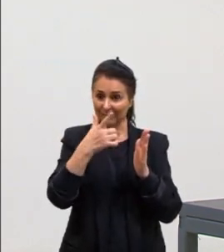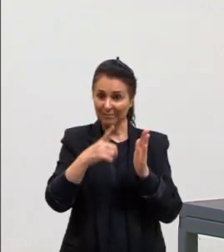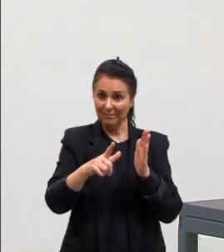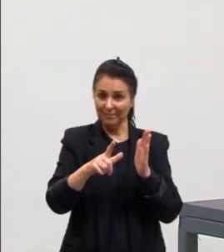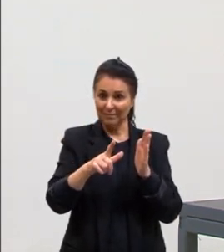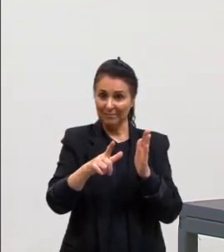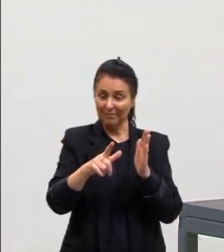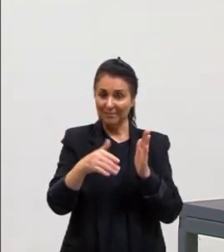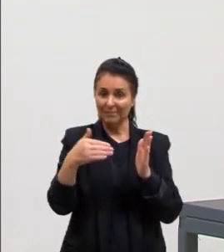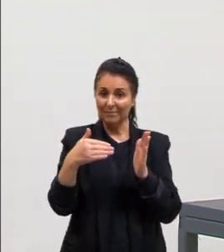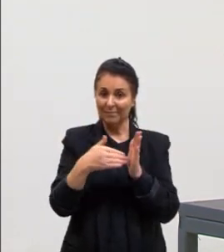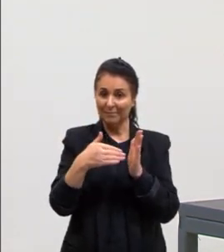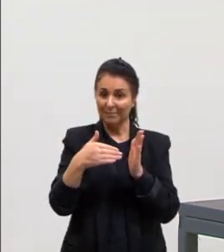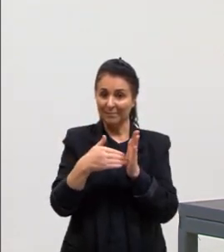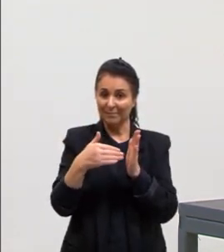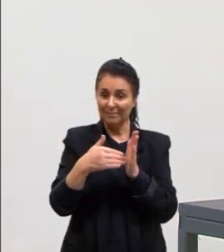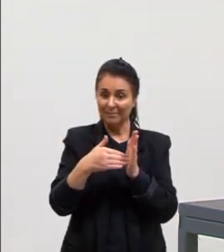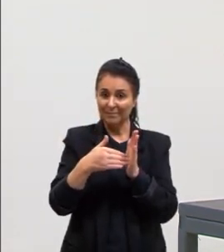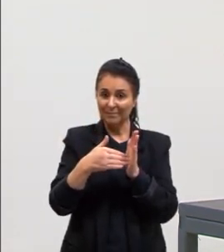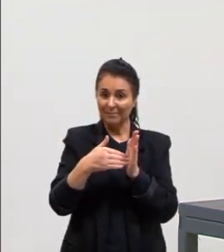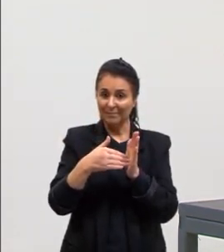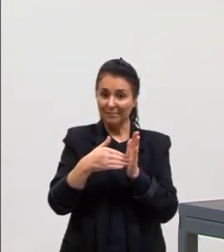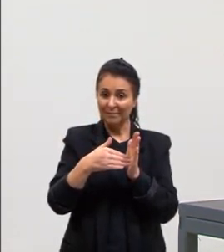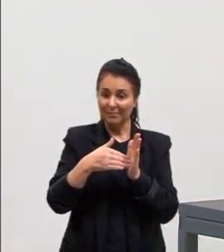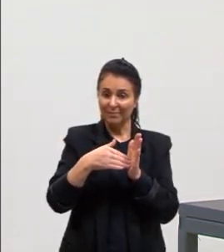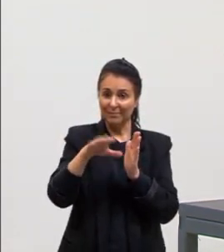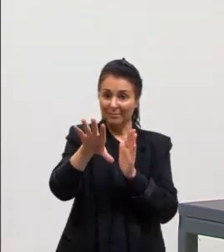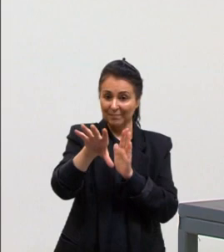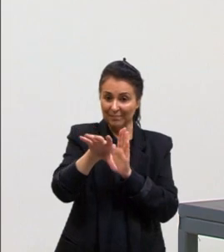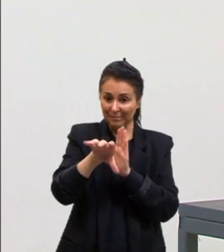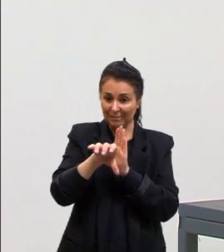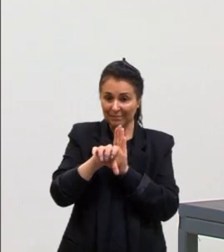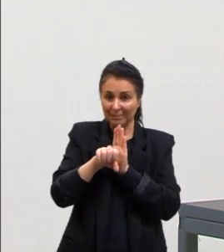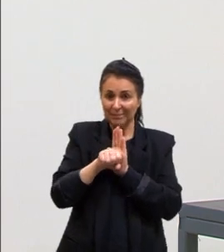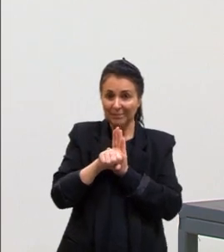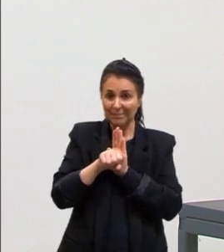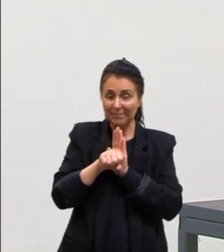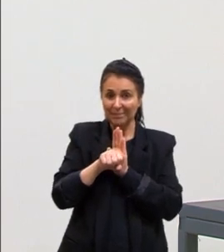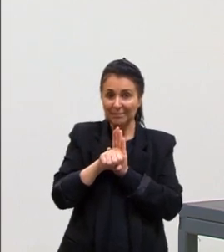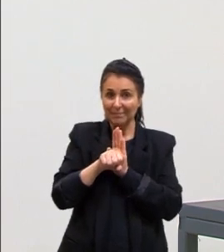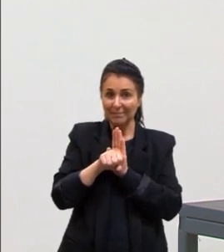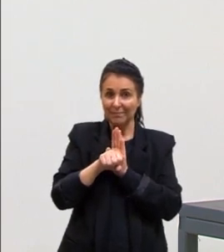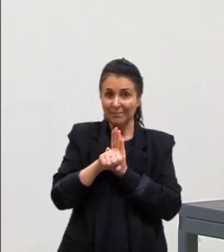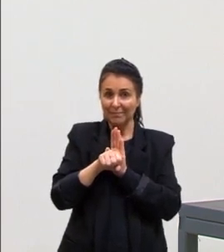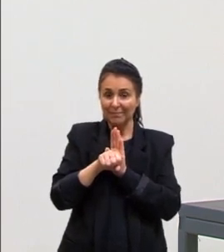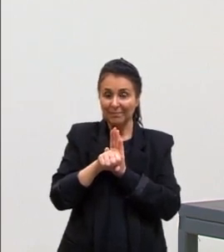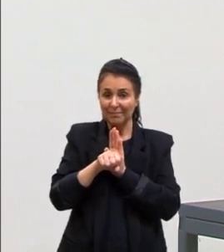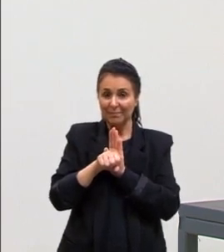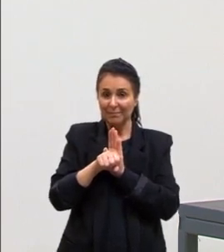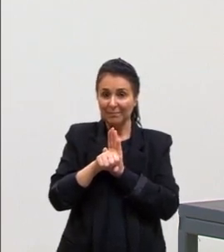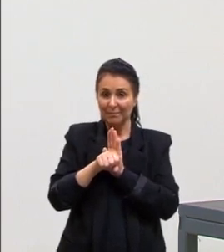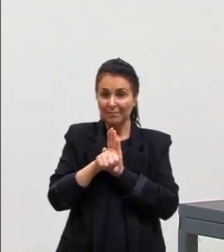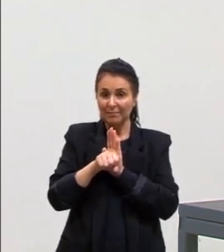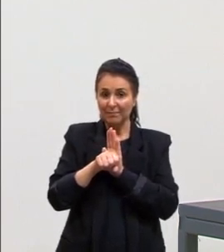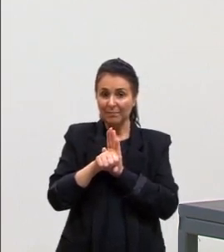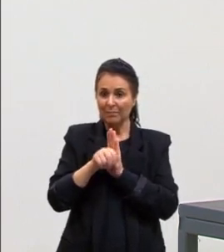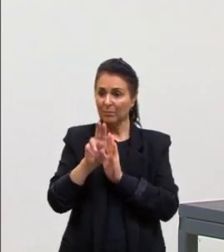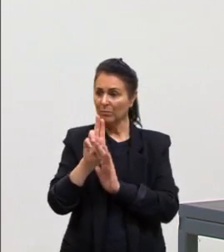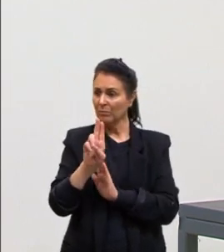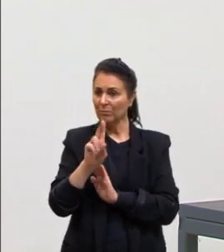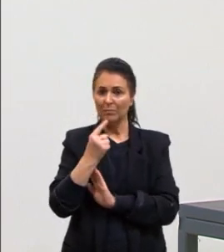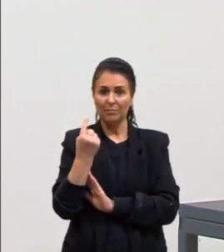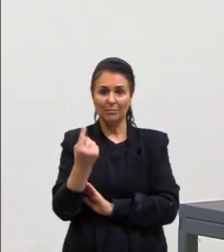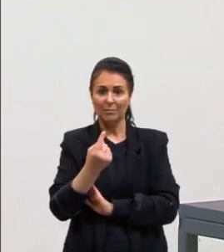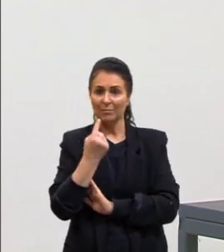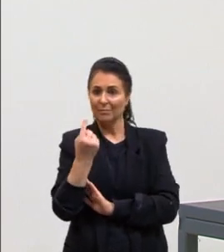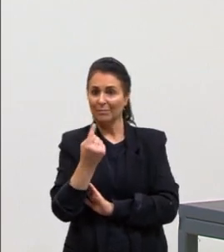e aqui vai puxar para cá. Como, Sora? Sobrou o U aqui sozinho, né, tadinho?